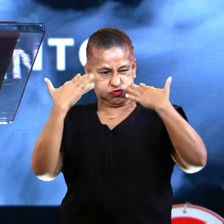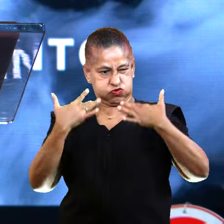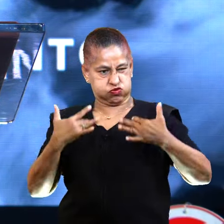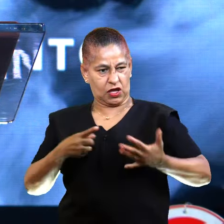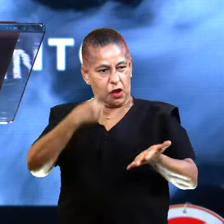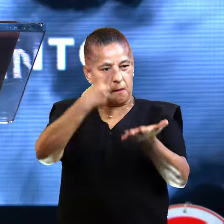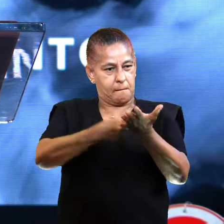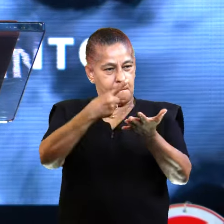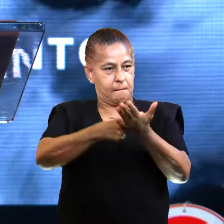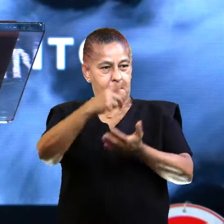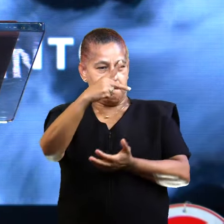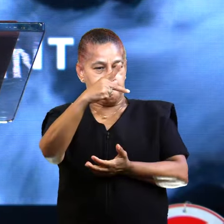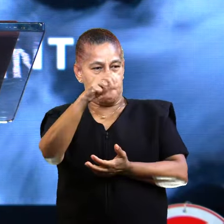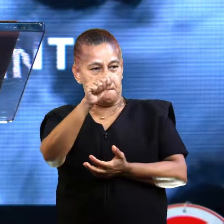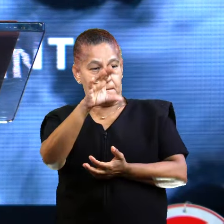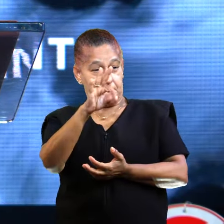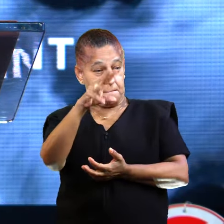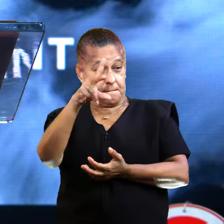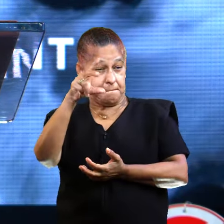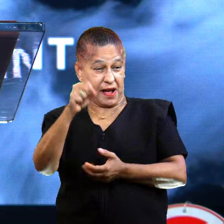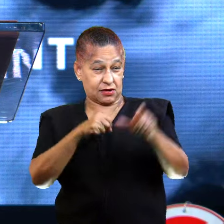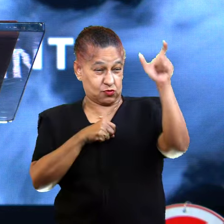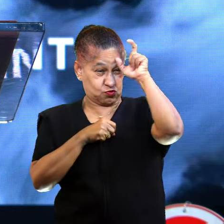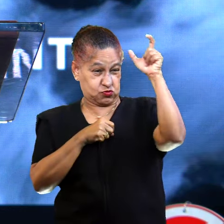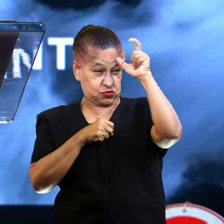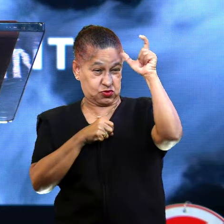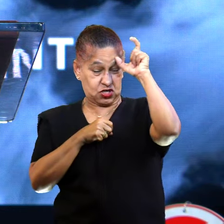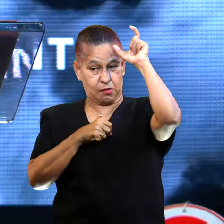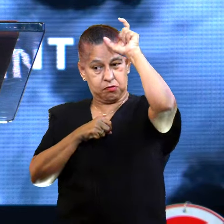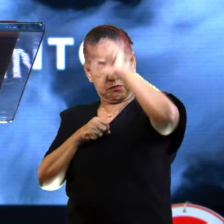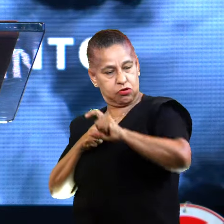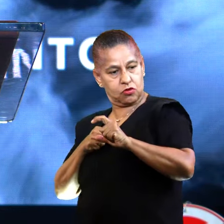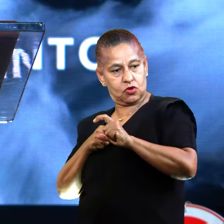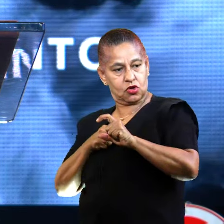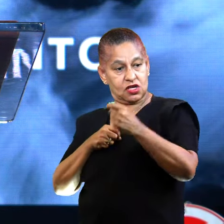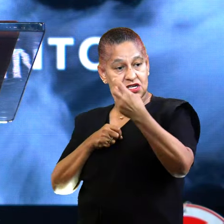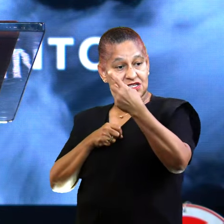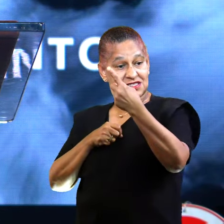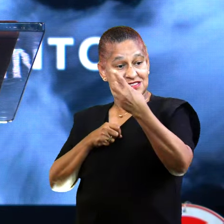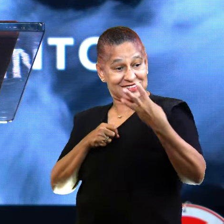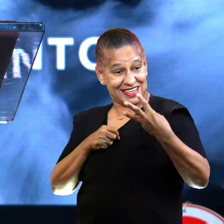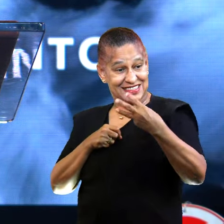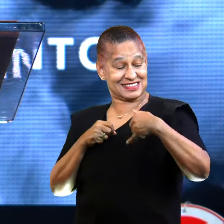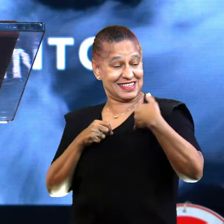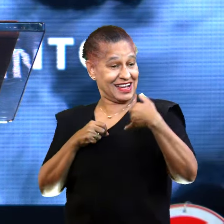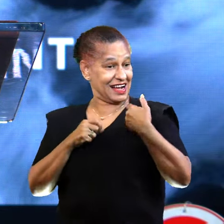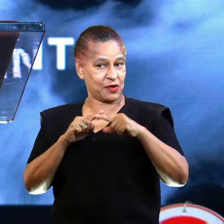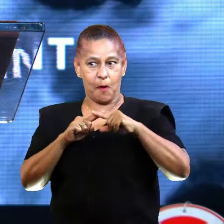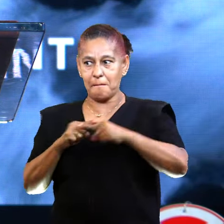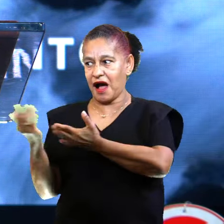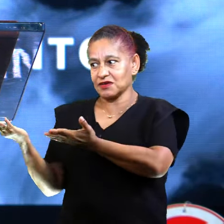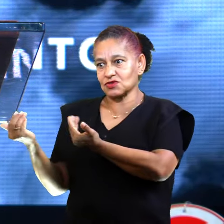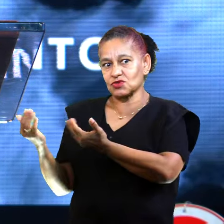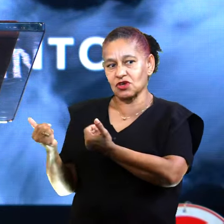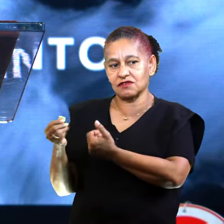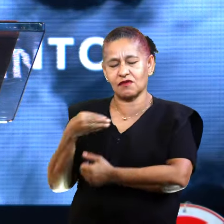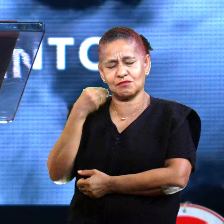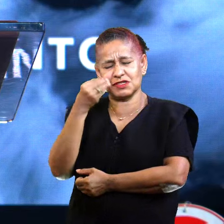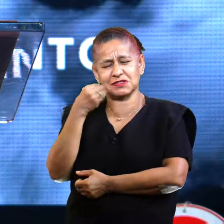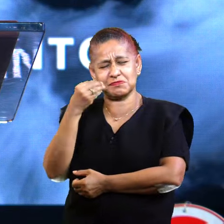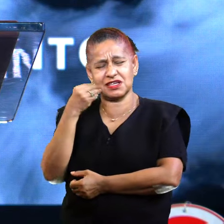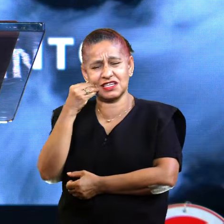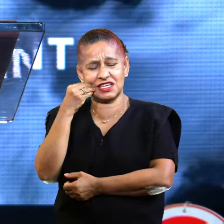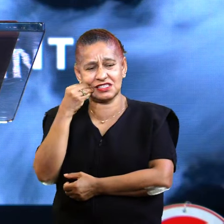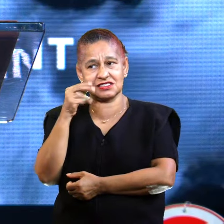os seus pactos com várias entidades demoníacas. Esse rapaz, então, ele tem uma experiência que a missão GAME em São Paulo.